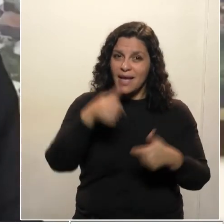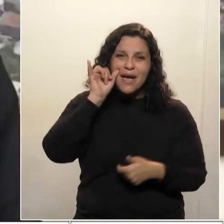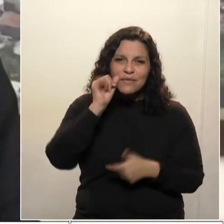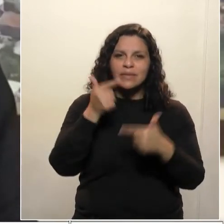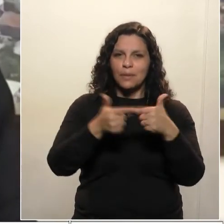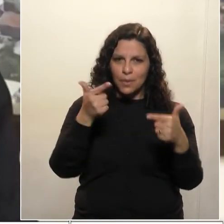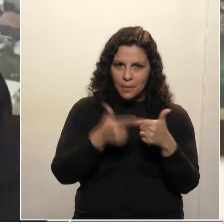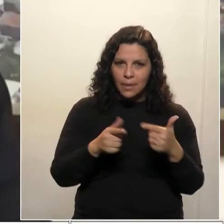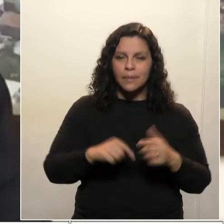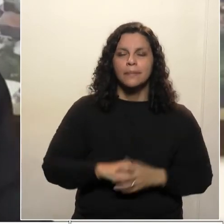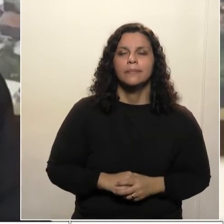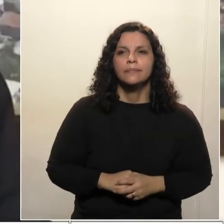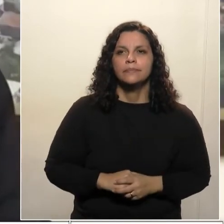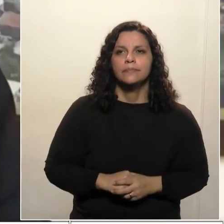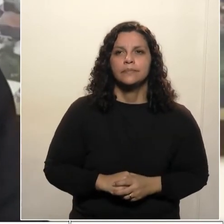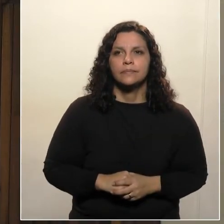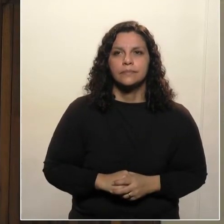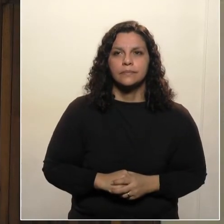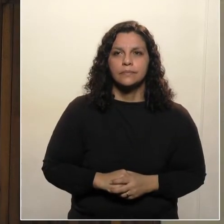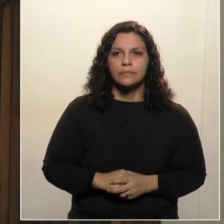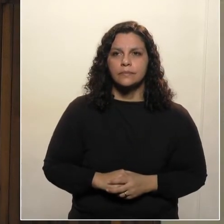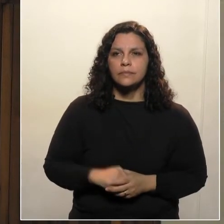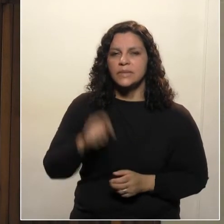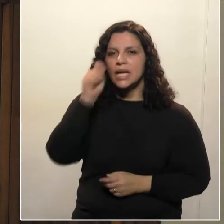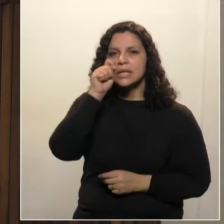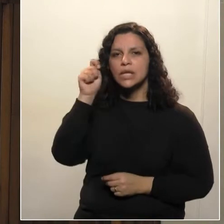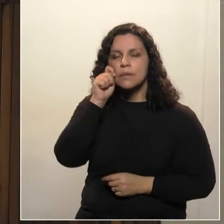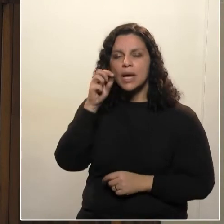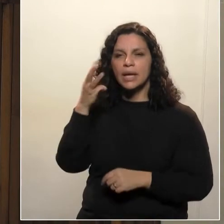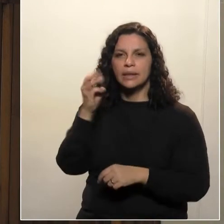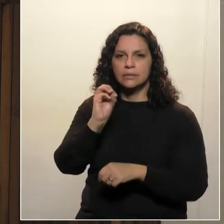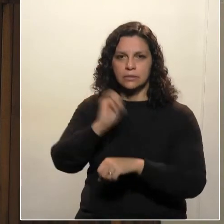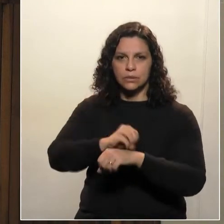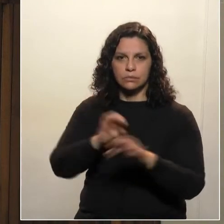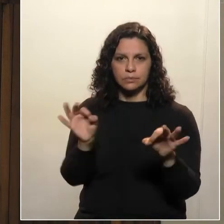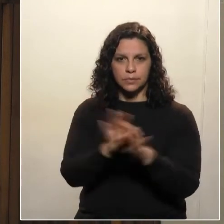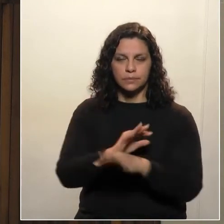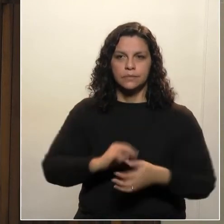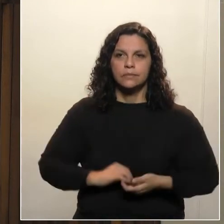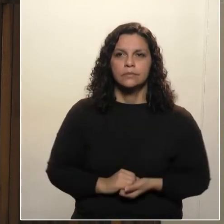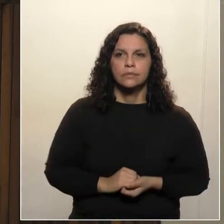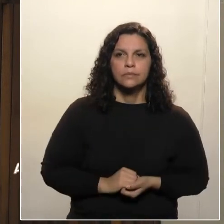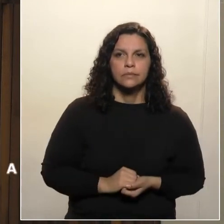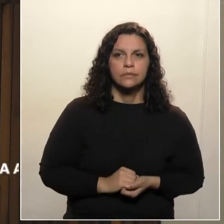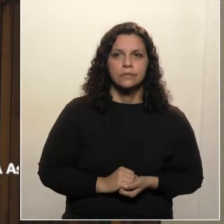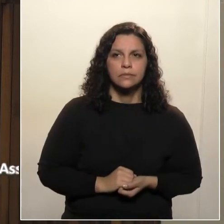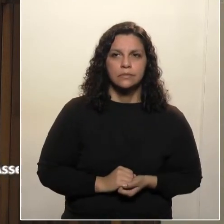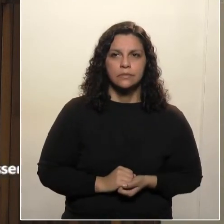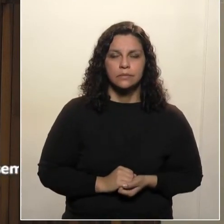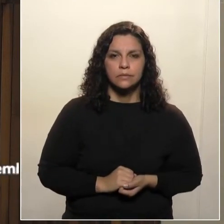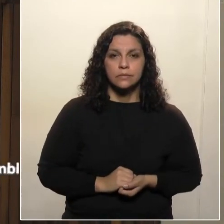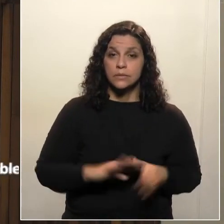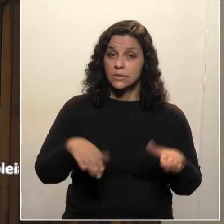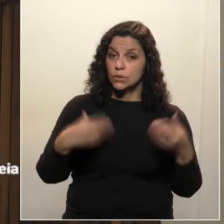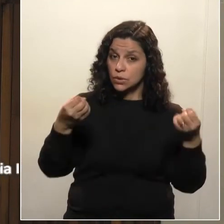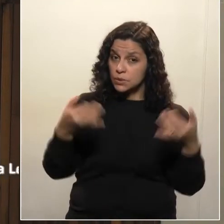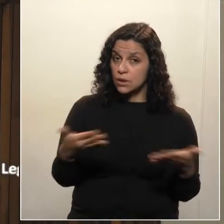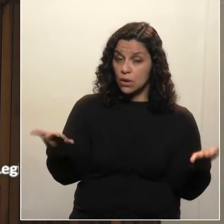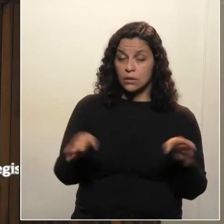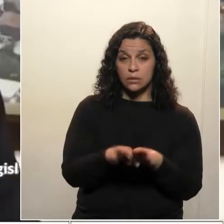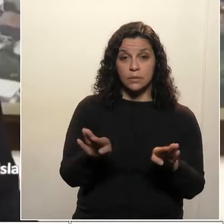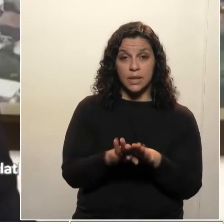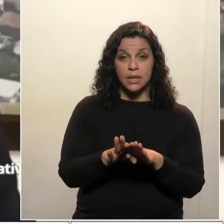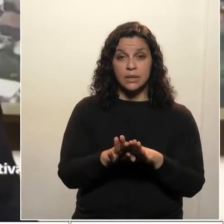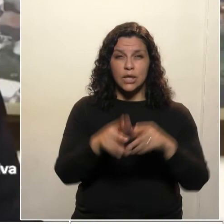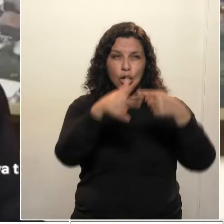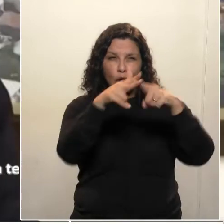evita o problema. Deputado Rochemback, por favor, 30 segundos para concluir. Eu dizia, presidente, que essa